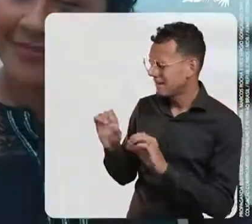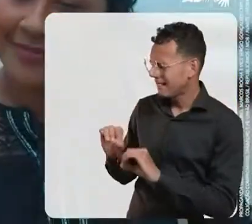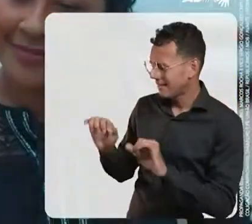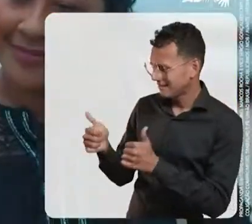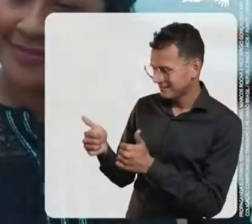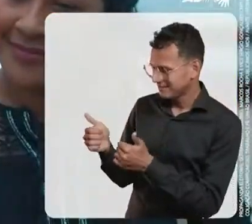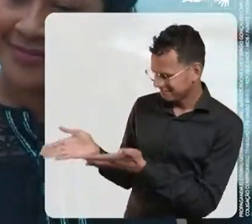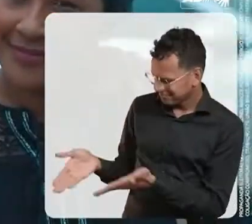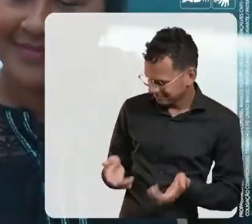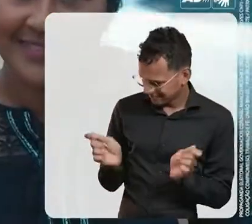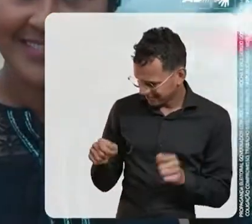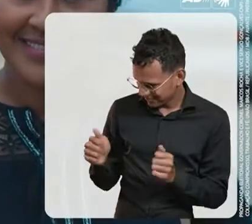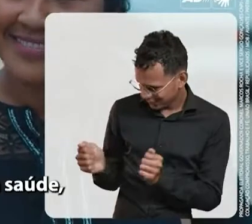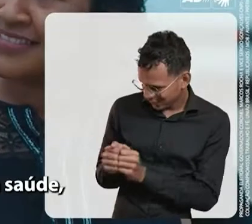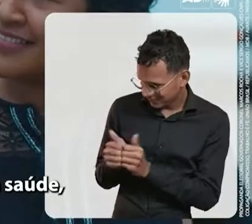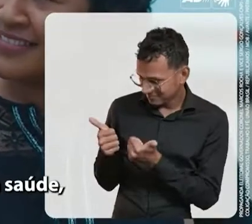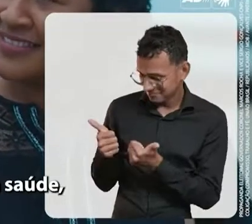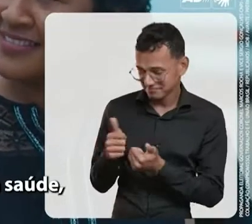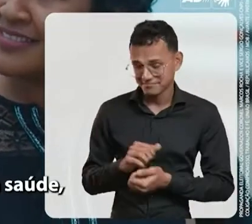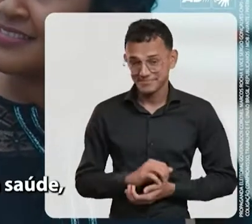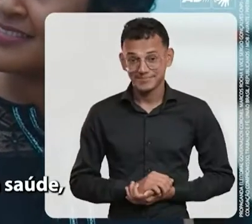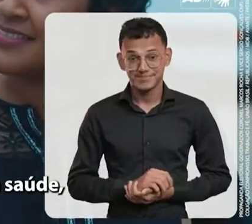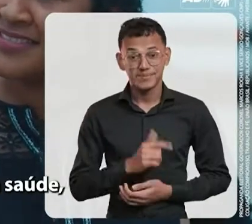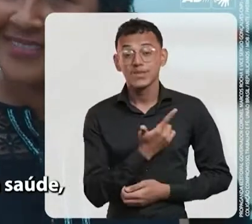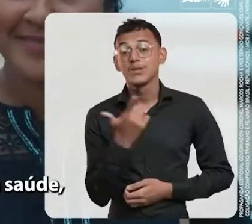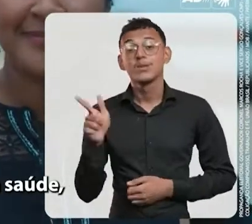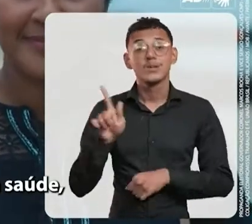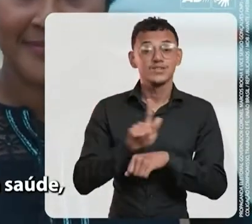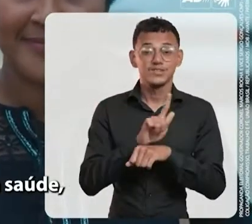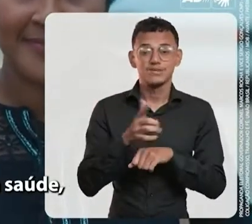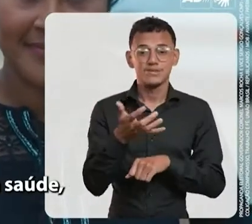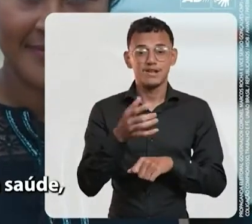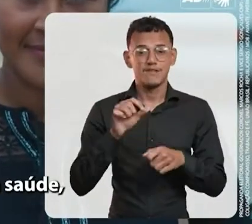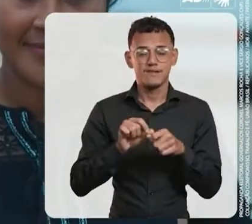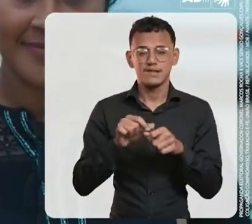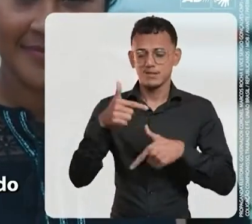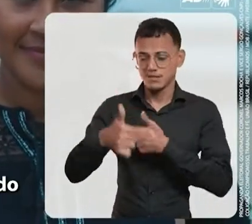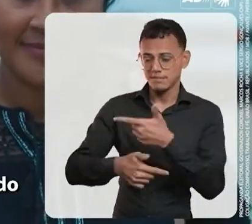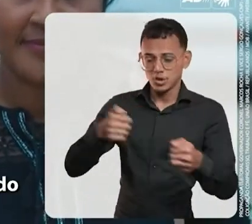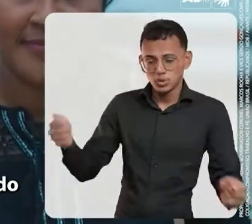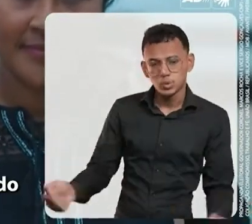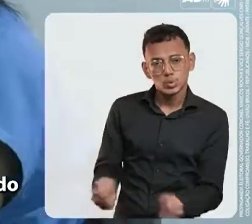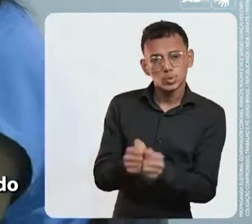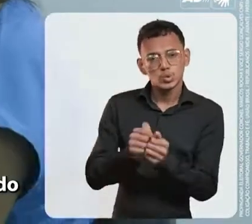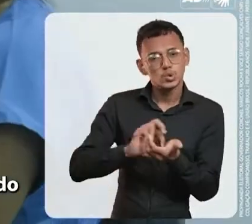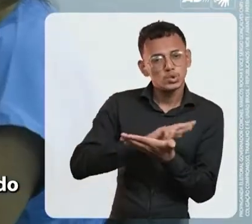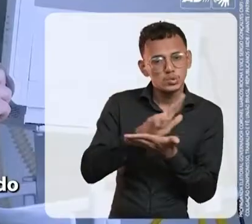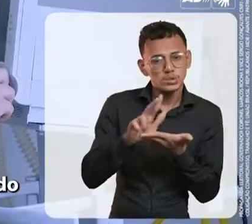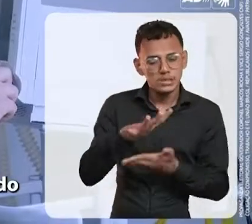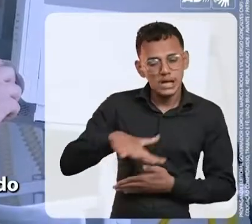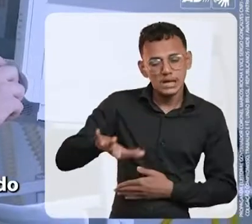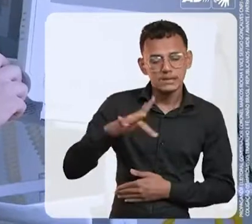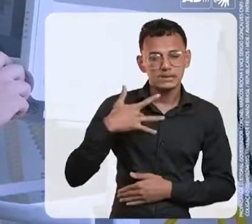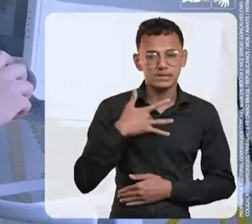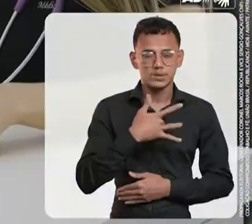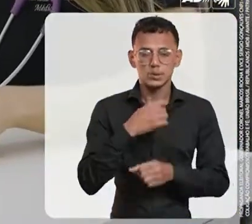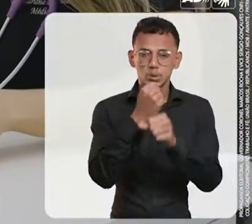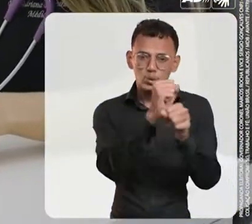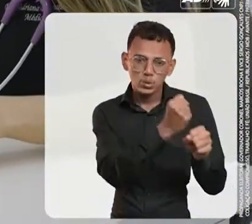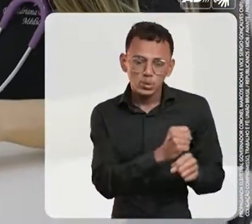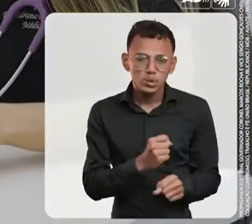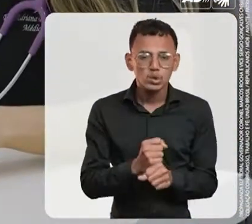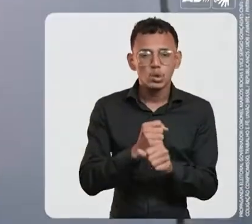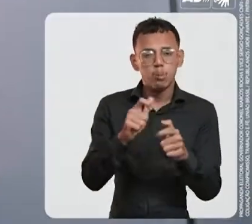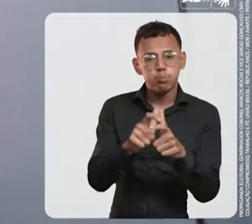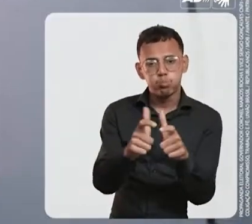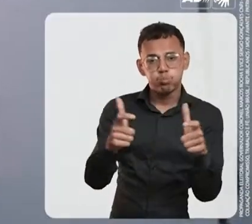Na próxima gestão, vamos promover a descentralização da saúde, construindo, ampliando, equipando e